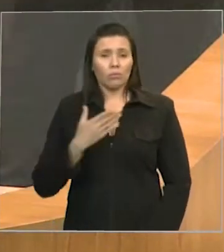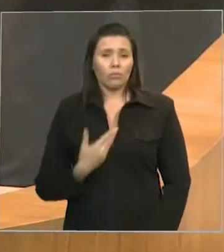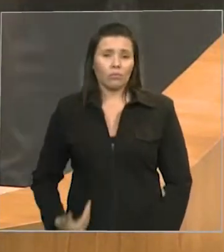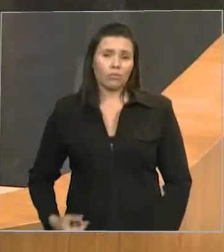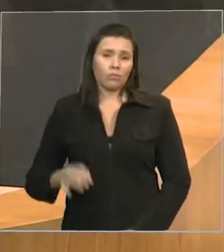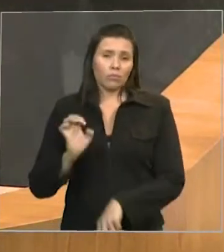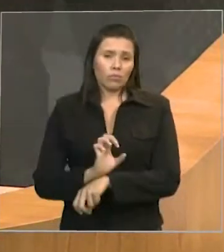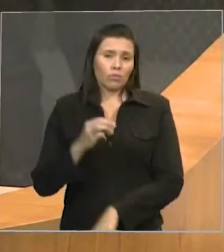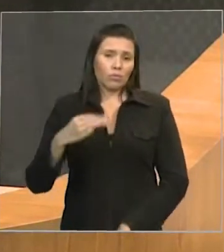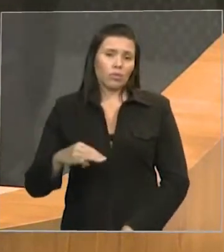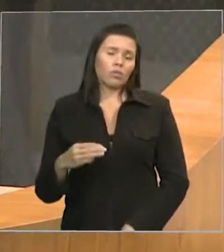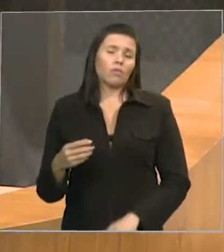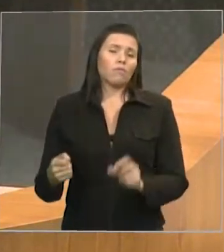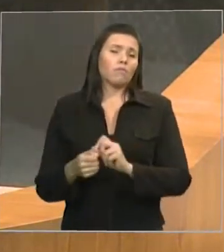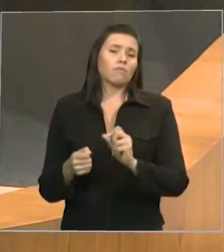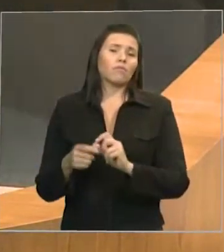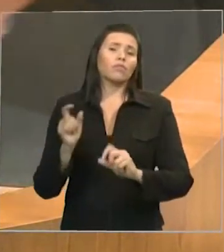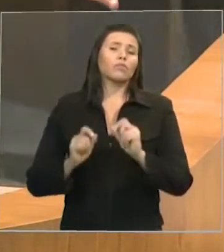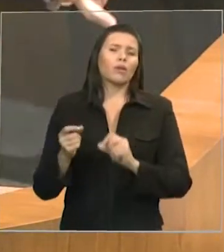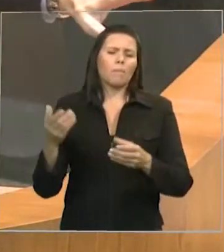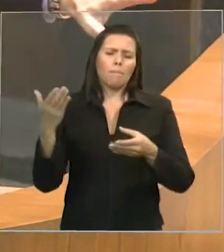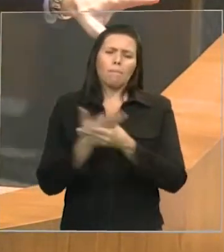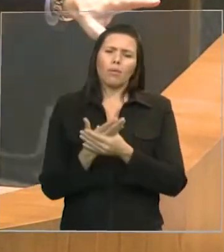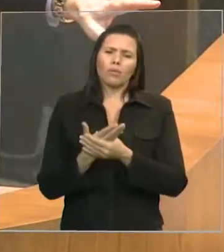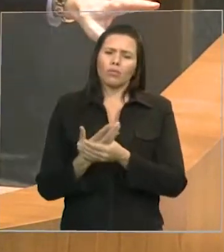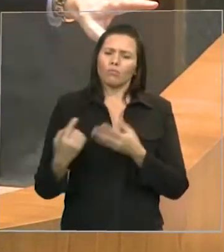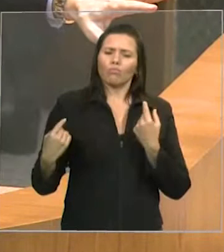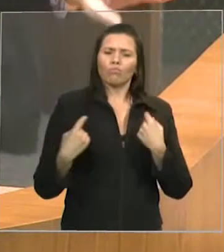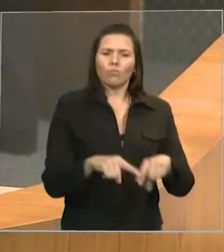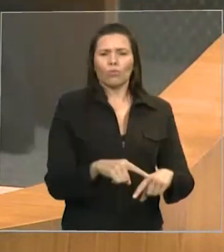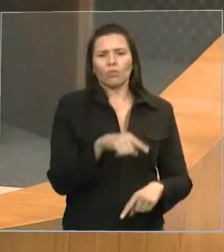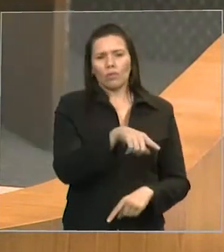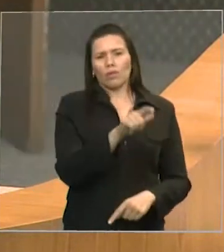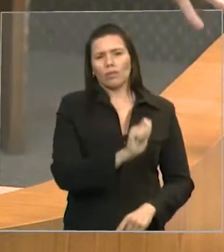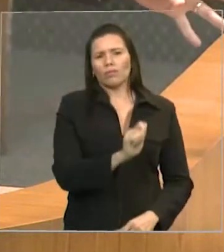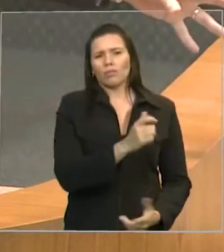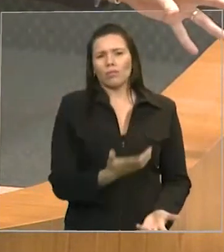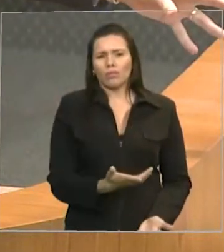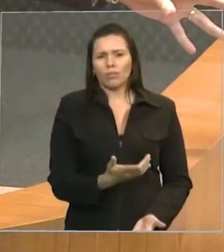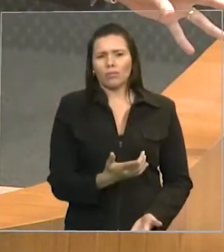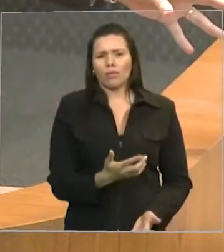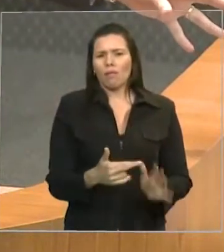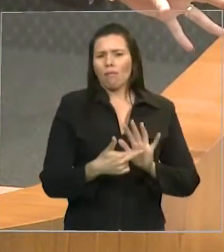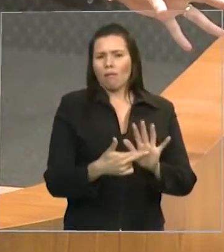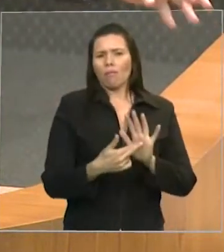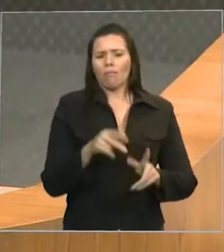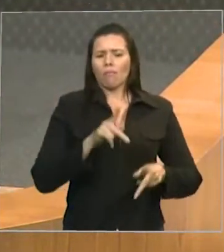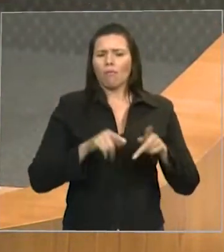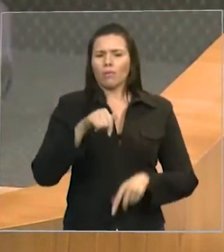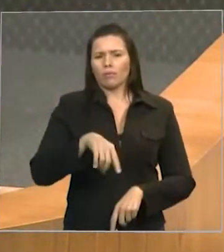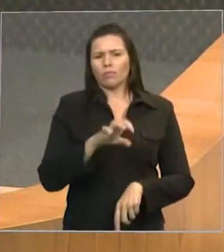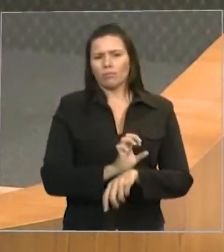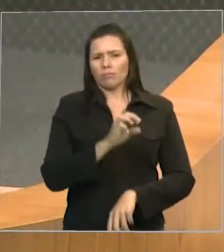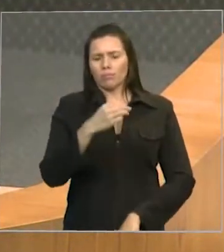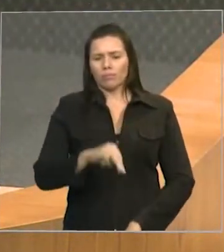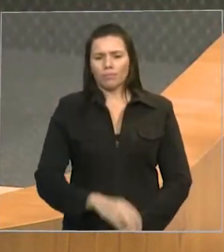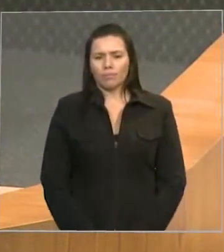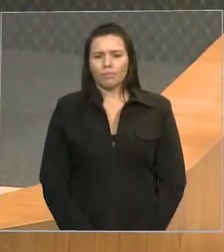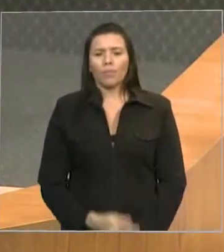Esse é o nosso pedido simples, que essa mesa aprove